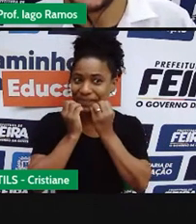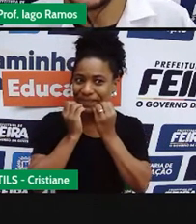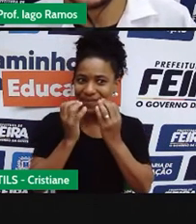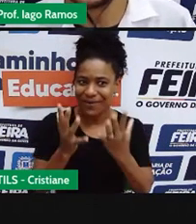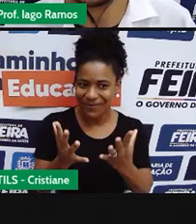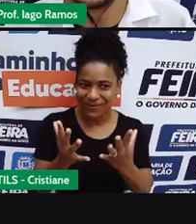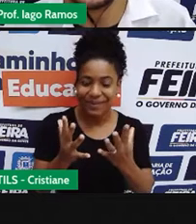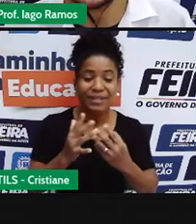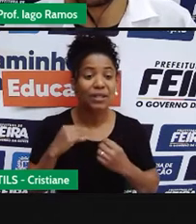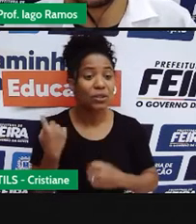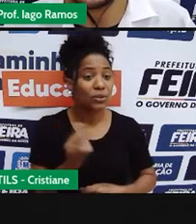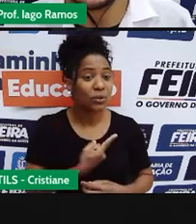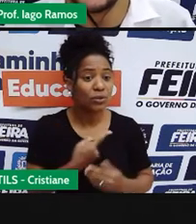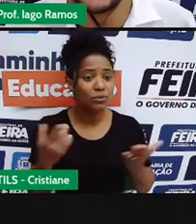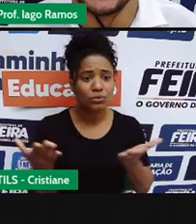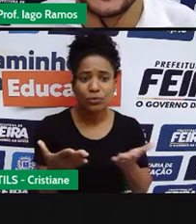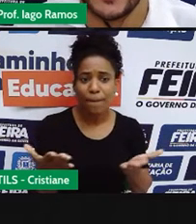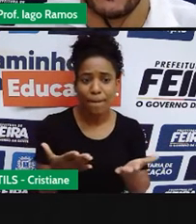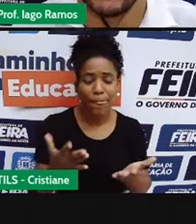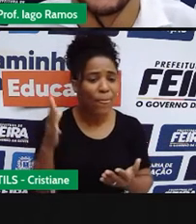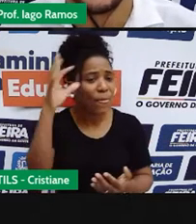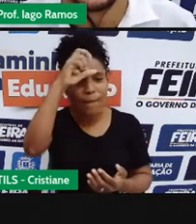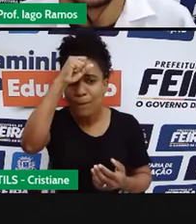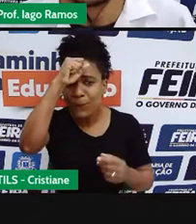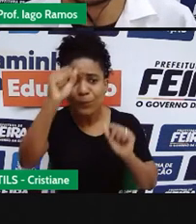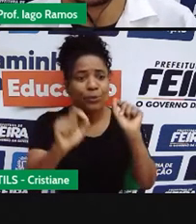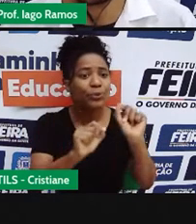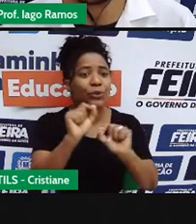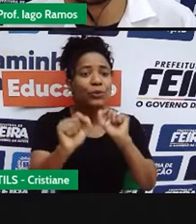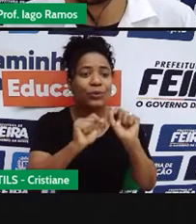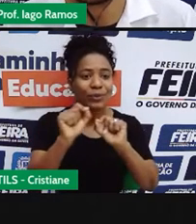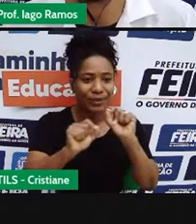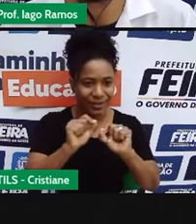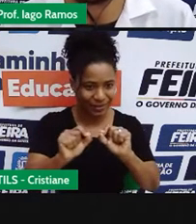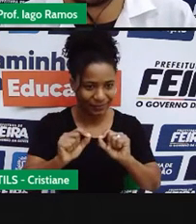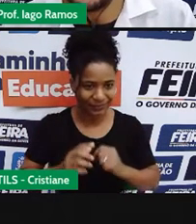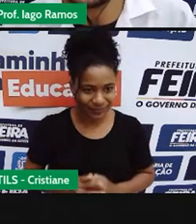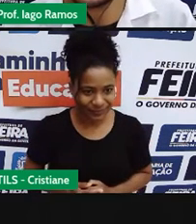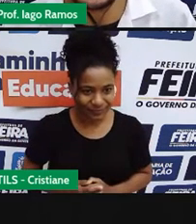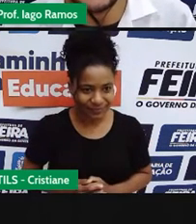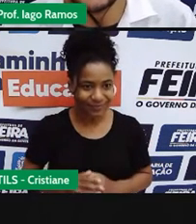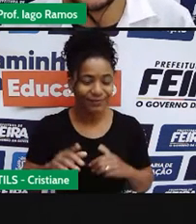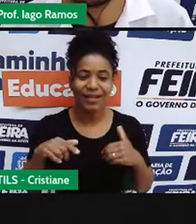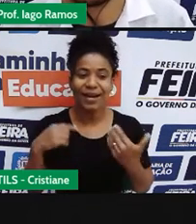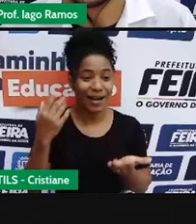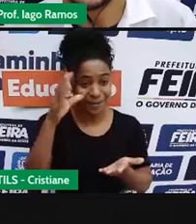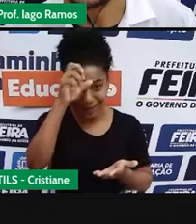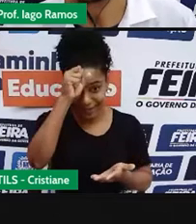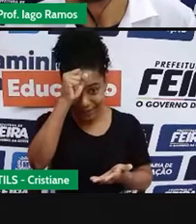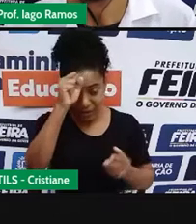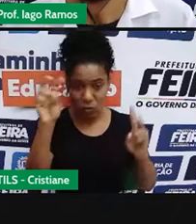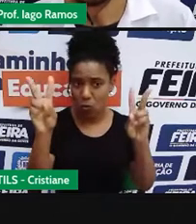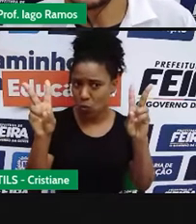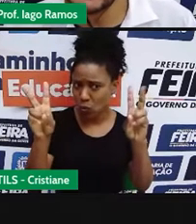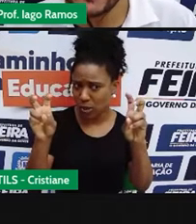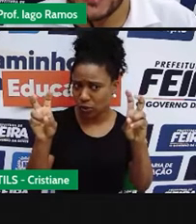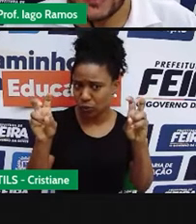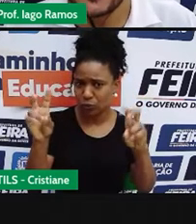Bom, e o que é que a gente vai aprender nessa aula? Nessa aula a gente vai falar de porcentagem, tá?